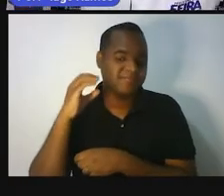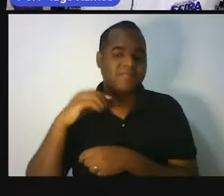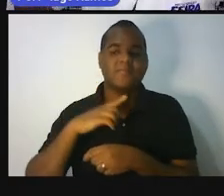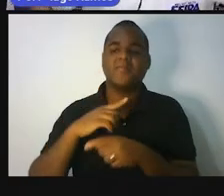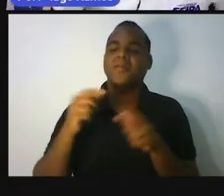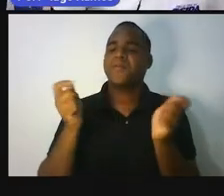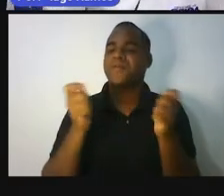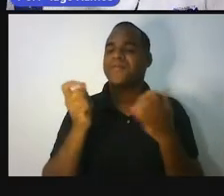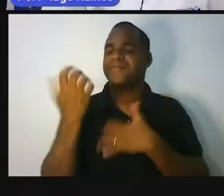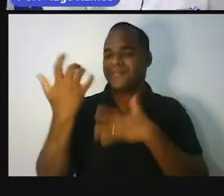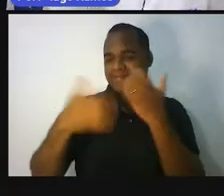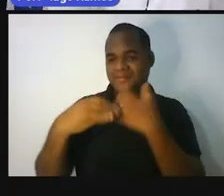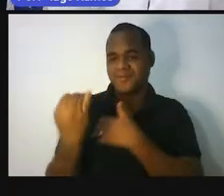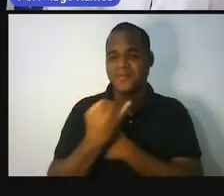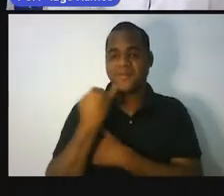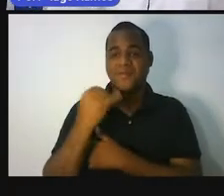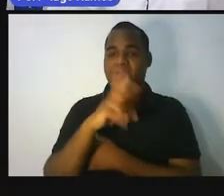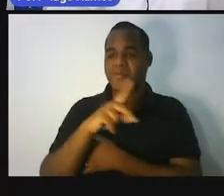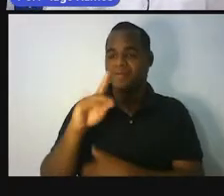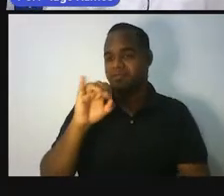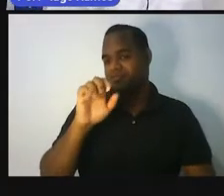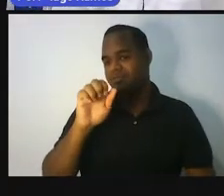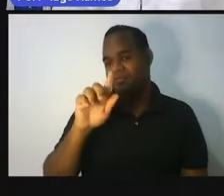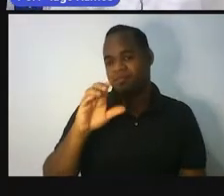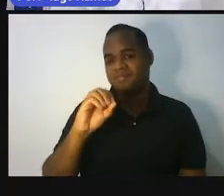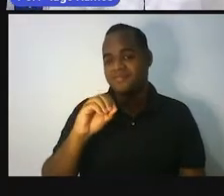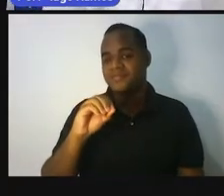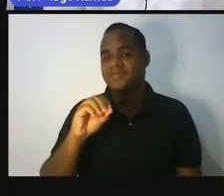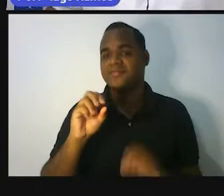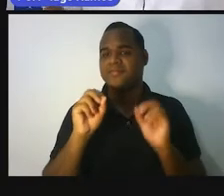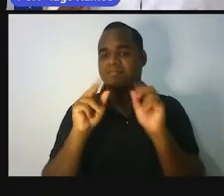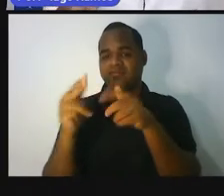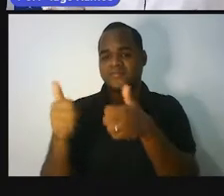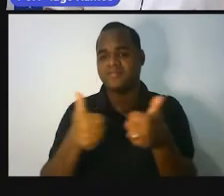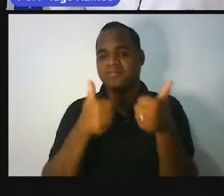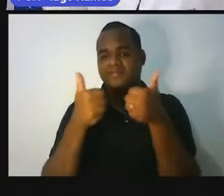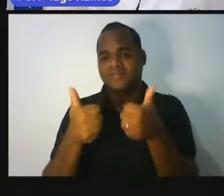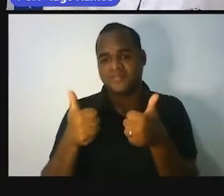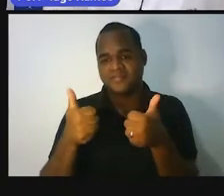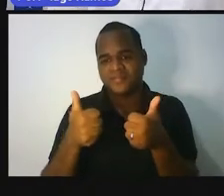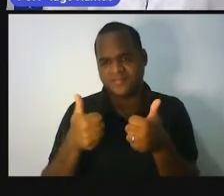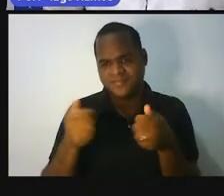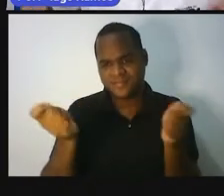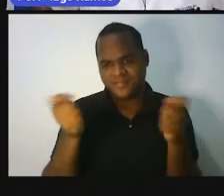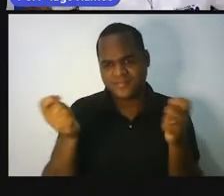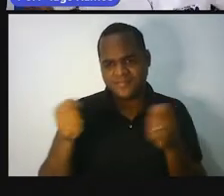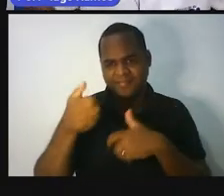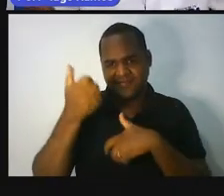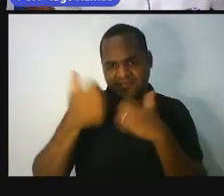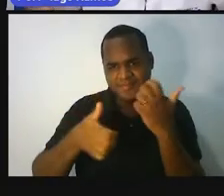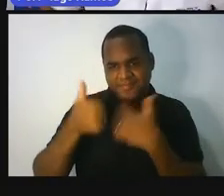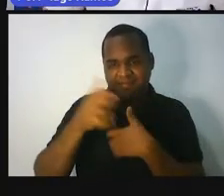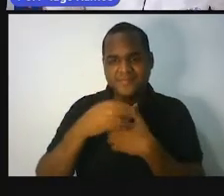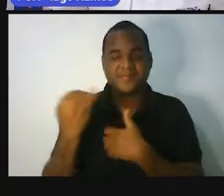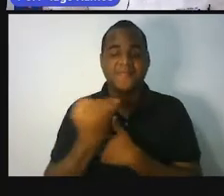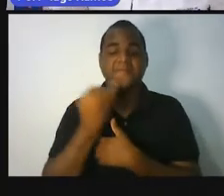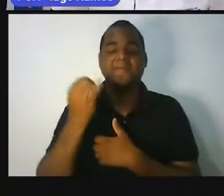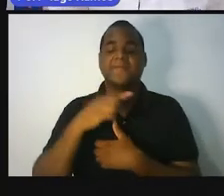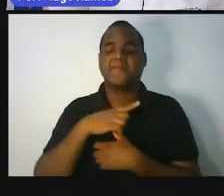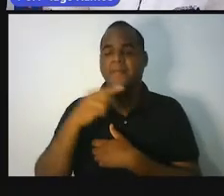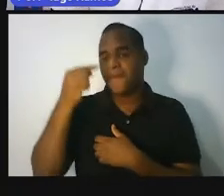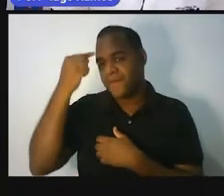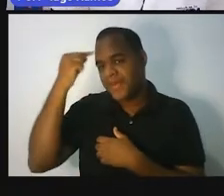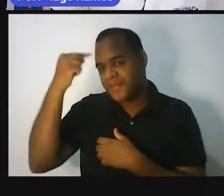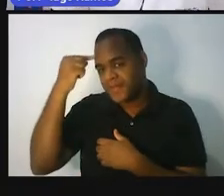o professor Iago Ramos, tá bom? Então nesse episódio eu tenho aí, trago para você algumas ideias